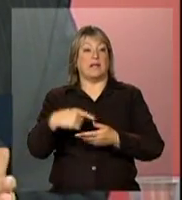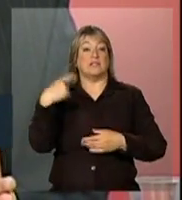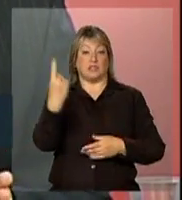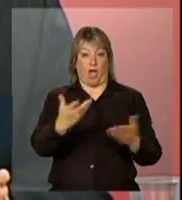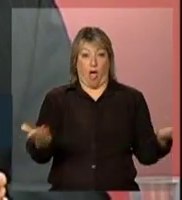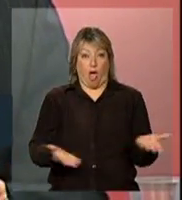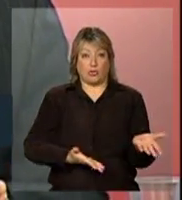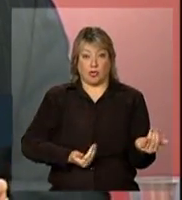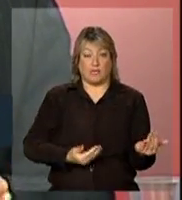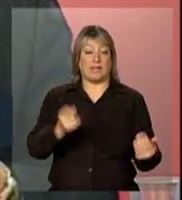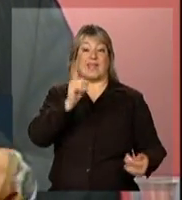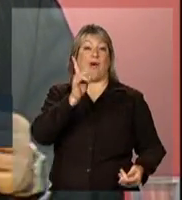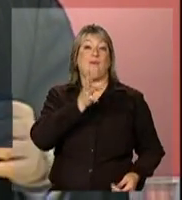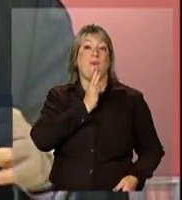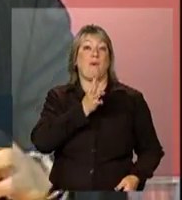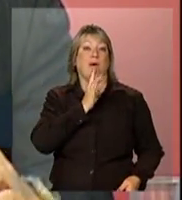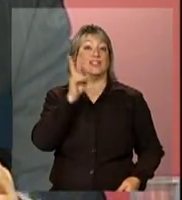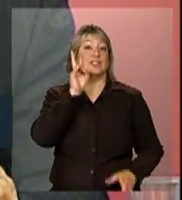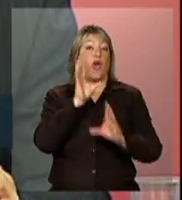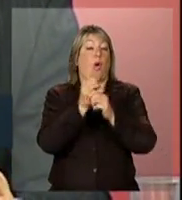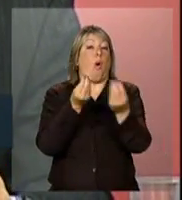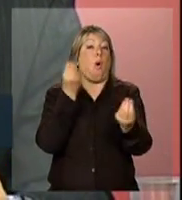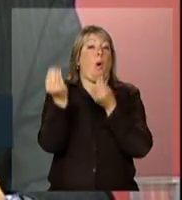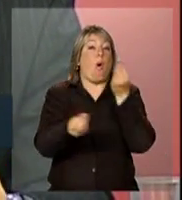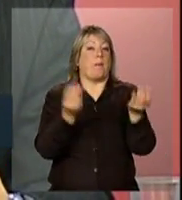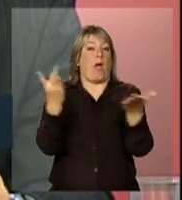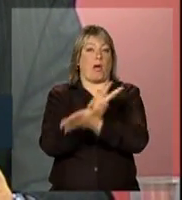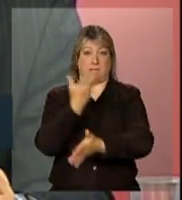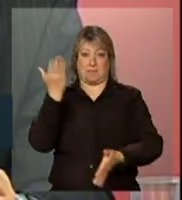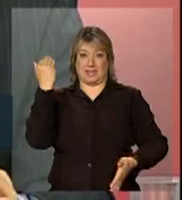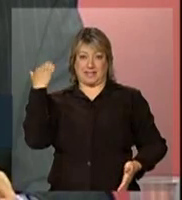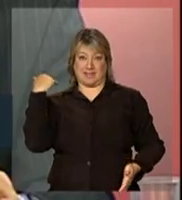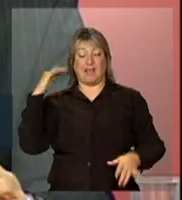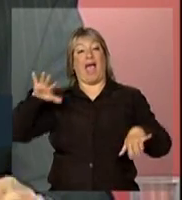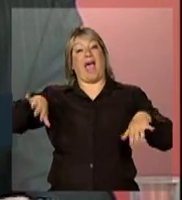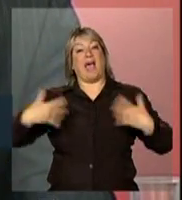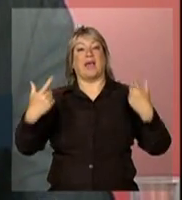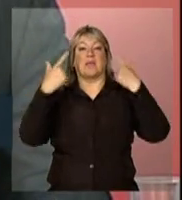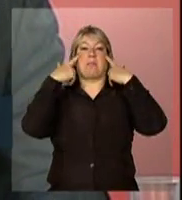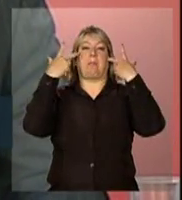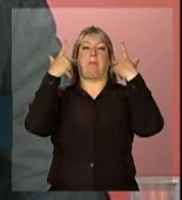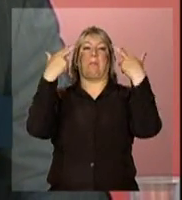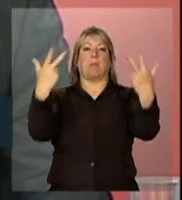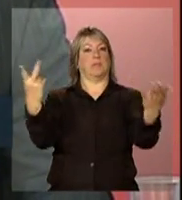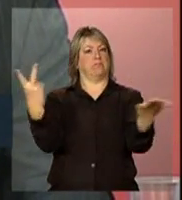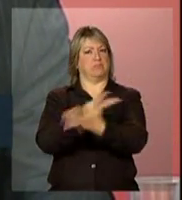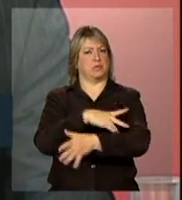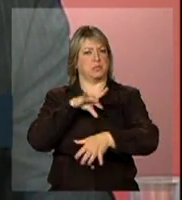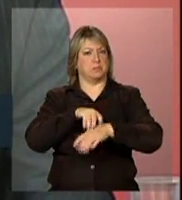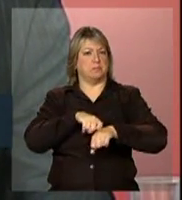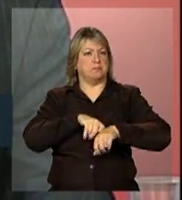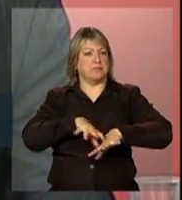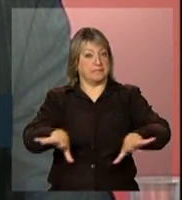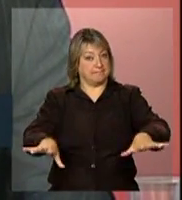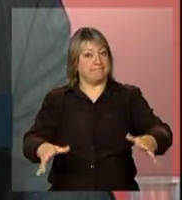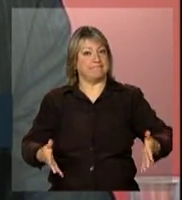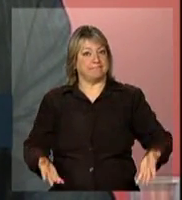enfrentaram o início da AIDS, onde a terapia antietroviral não era tão eficaz,